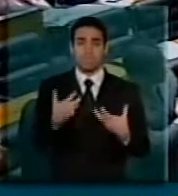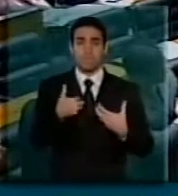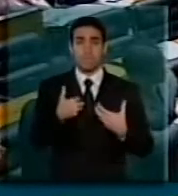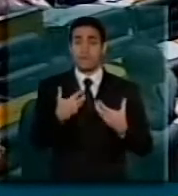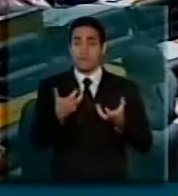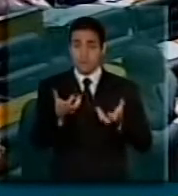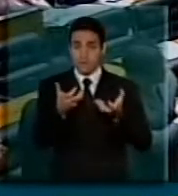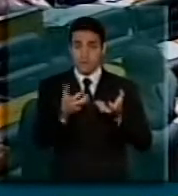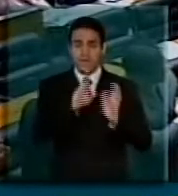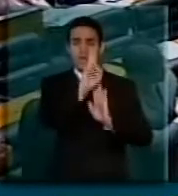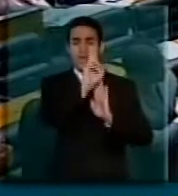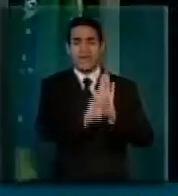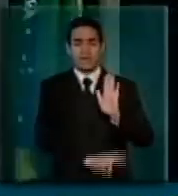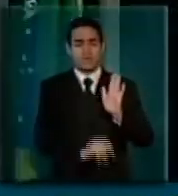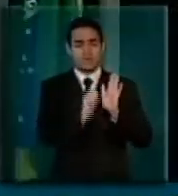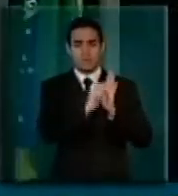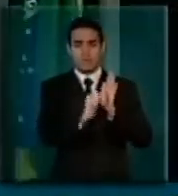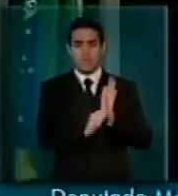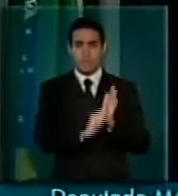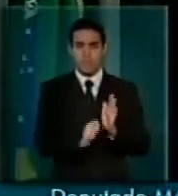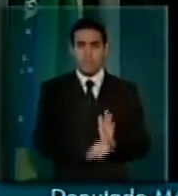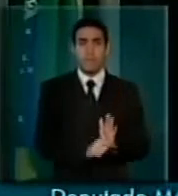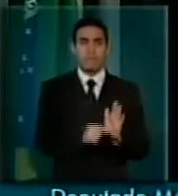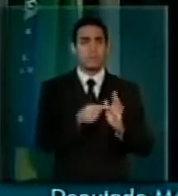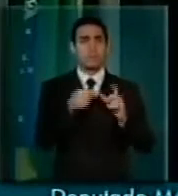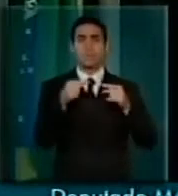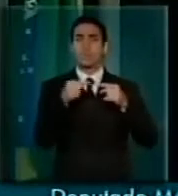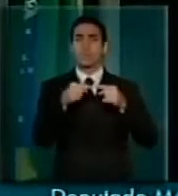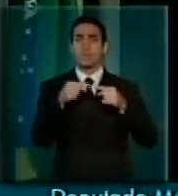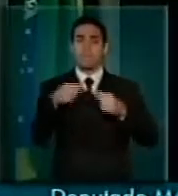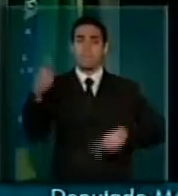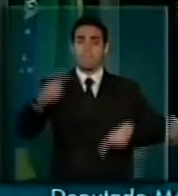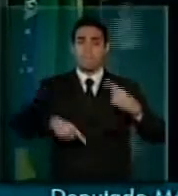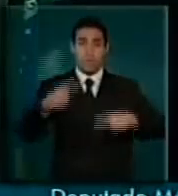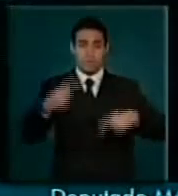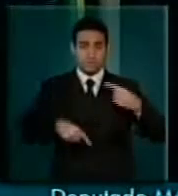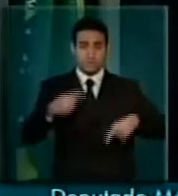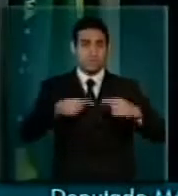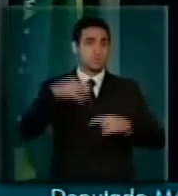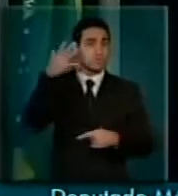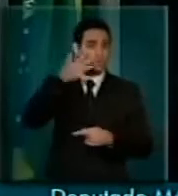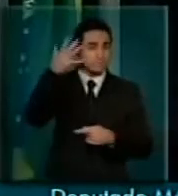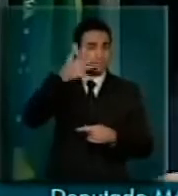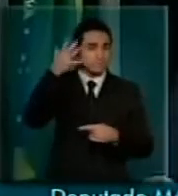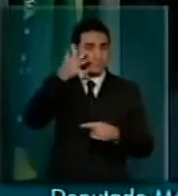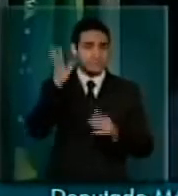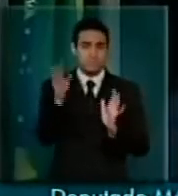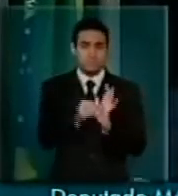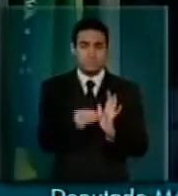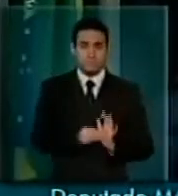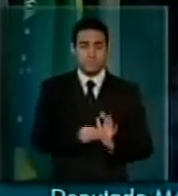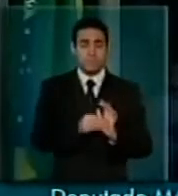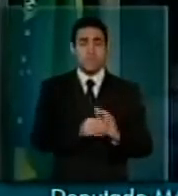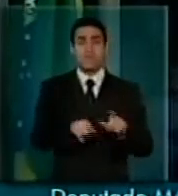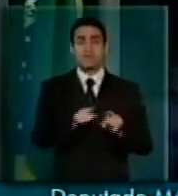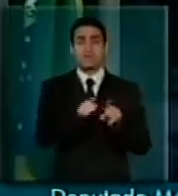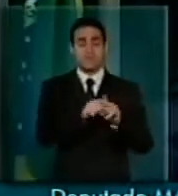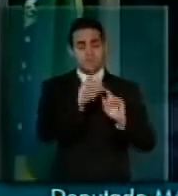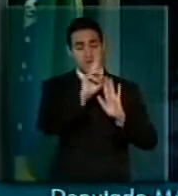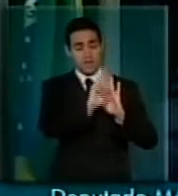relatório político, naturalmente que como o relatório